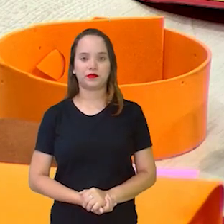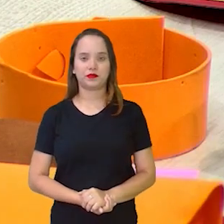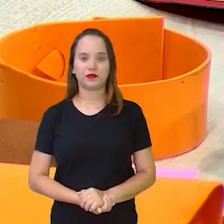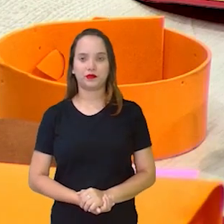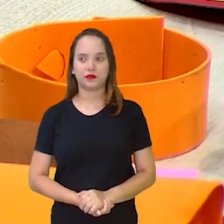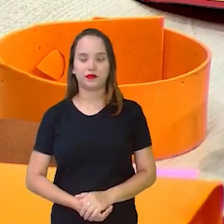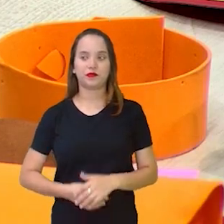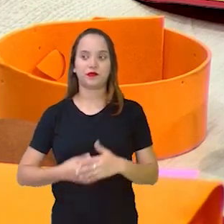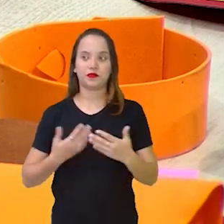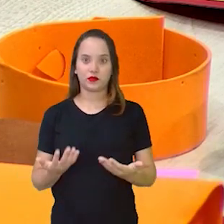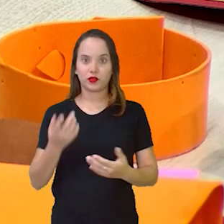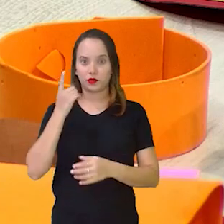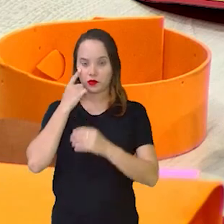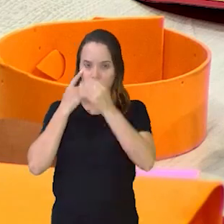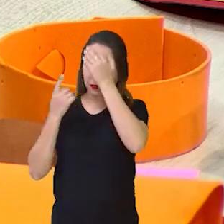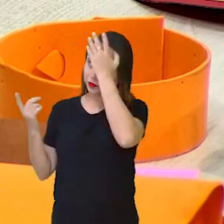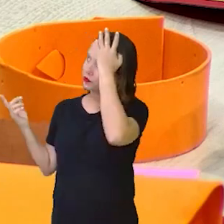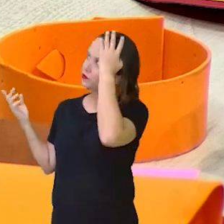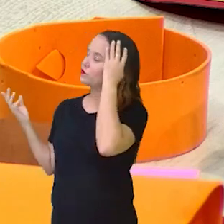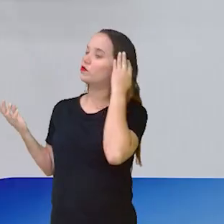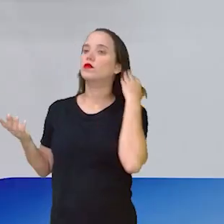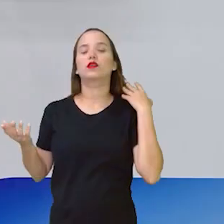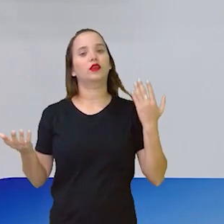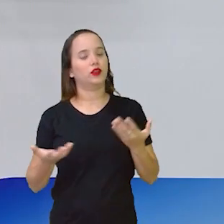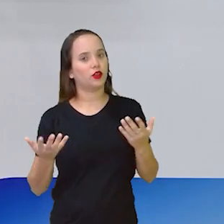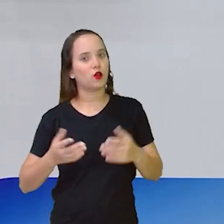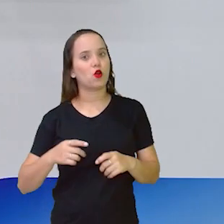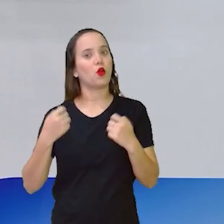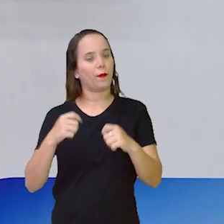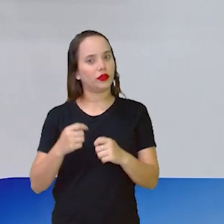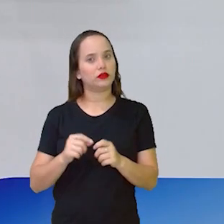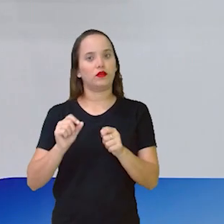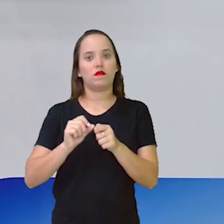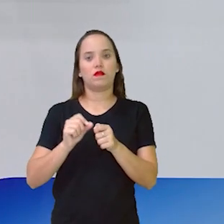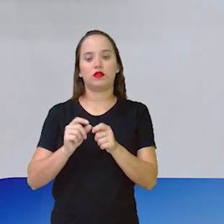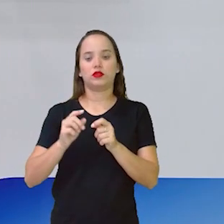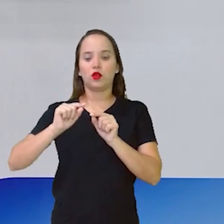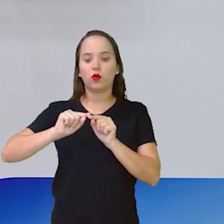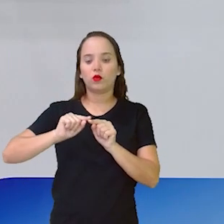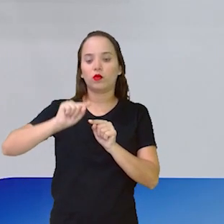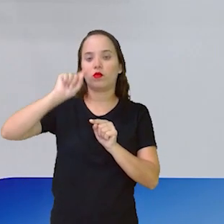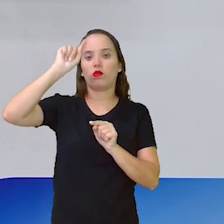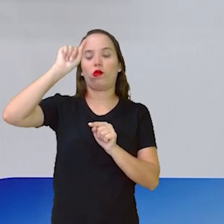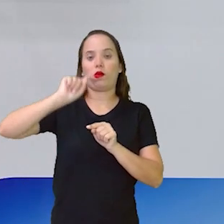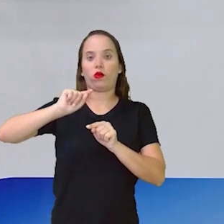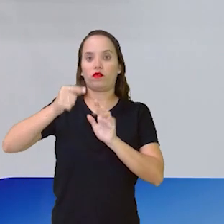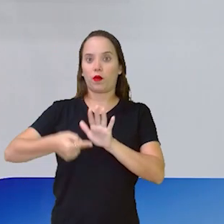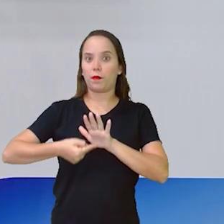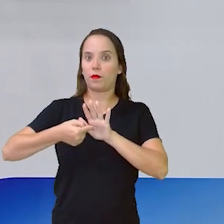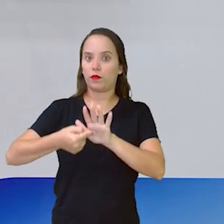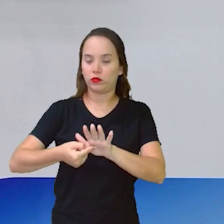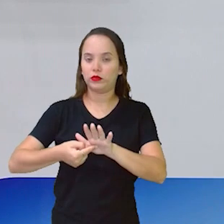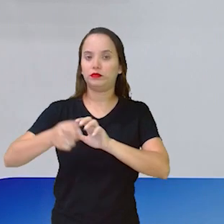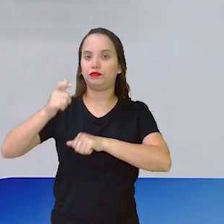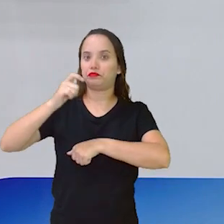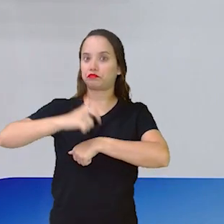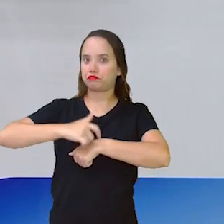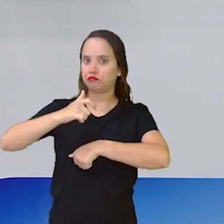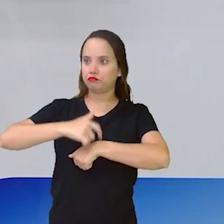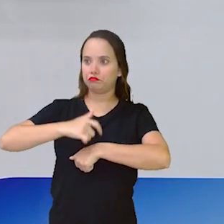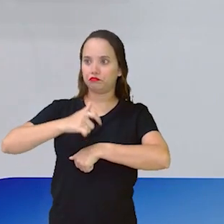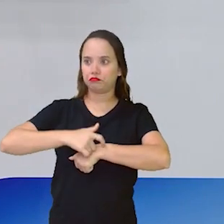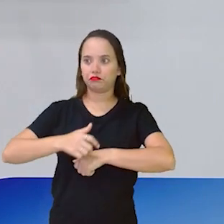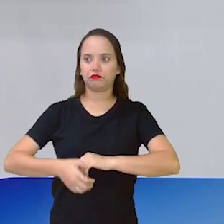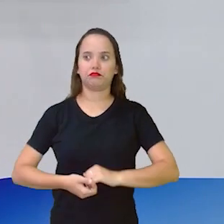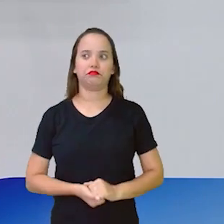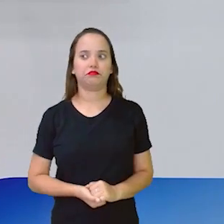Aqui, ó, a gente vai fazer o ponteiro da hora. O ponteiro da hora é maior do que